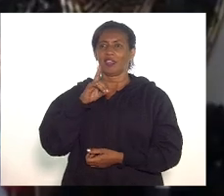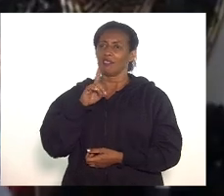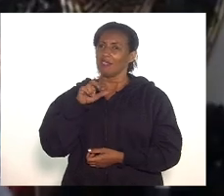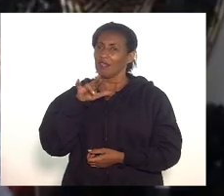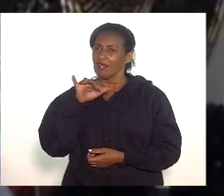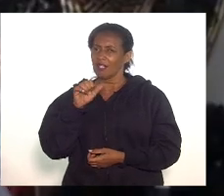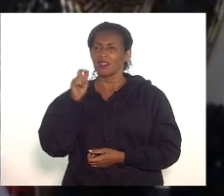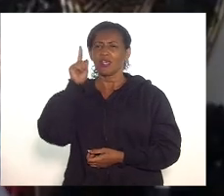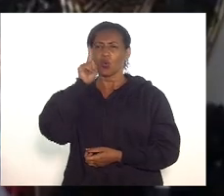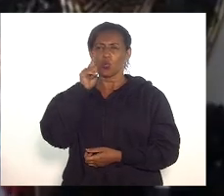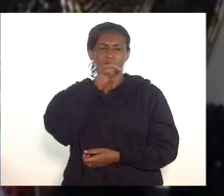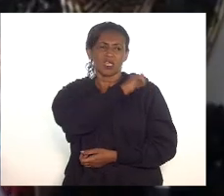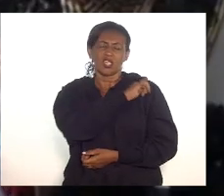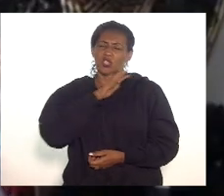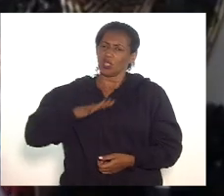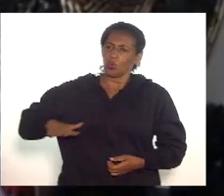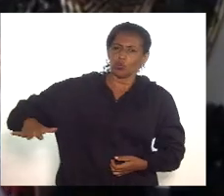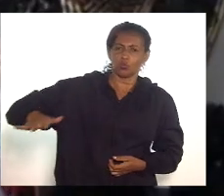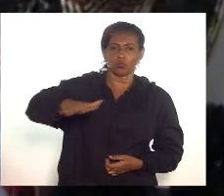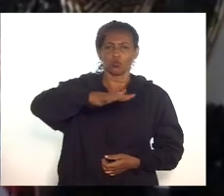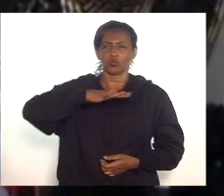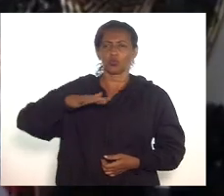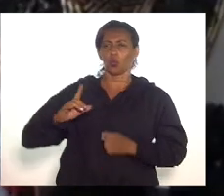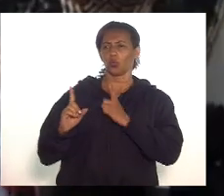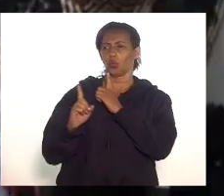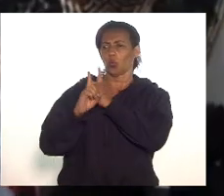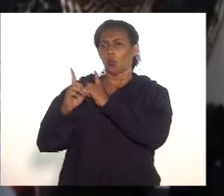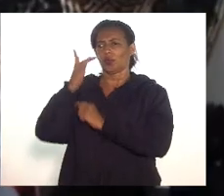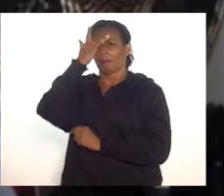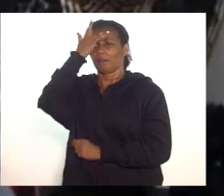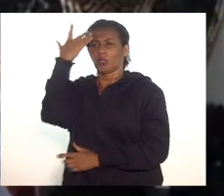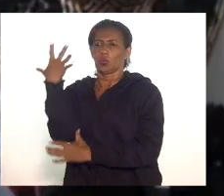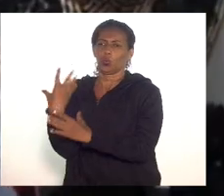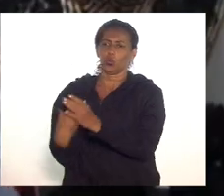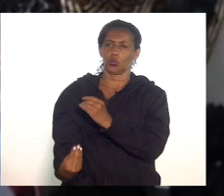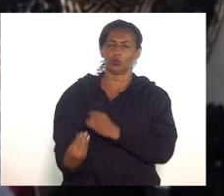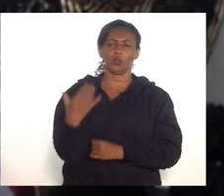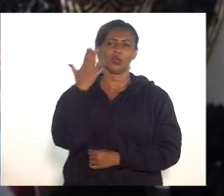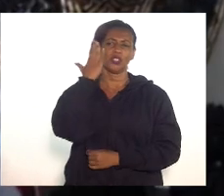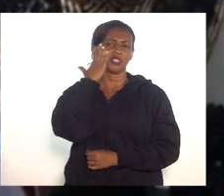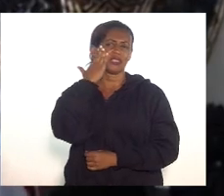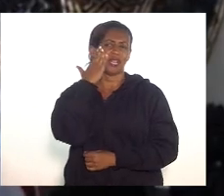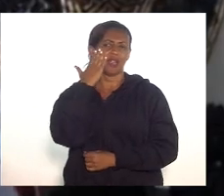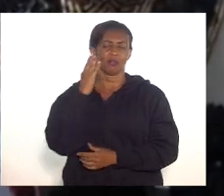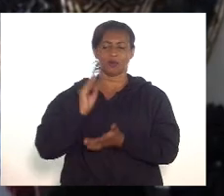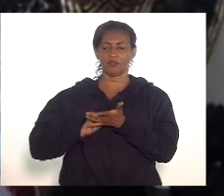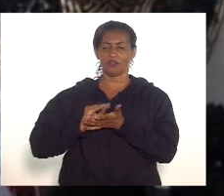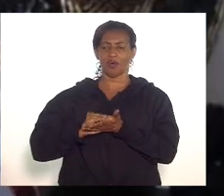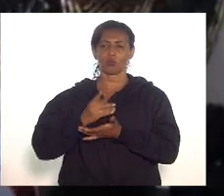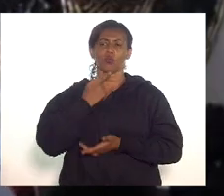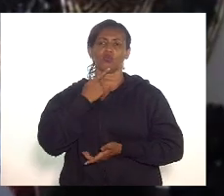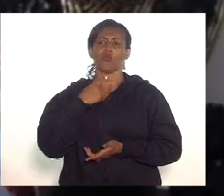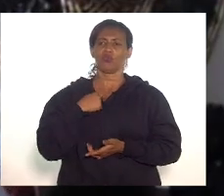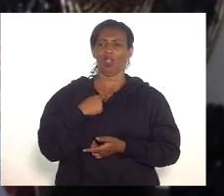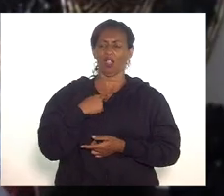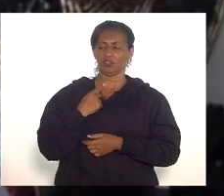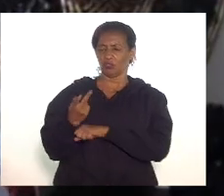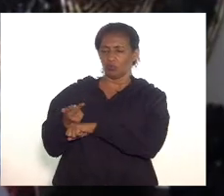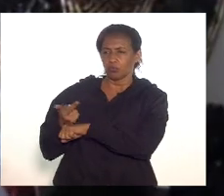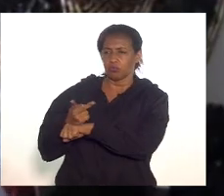o Estado do Rio de Janeiro como um todo. A gente sabe que não é uma má vontade da Polícia Civil. A Polícia Civil hoje